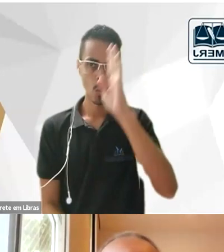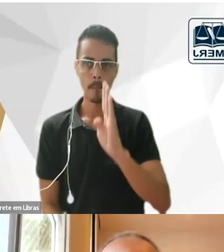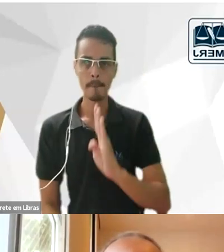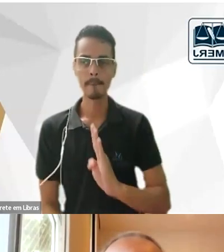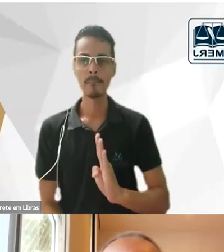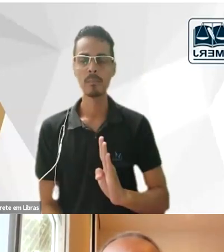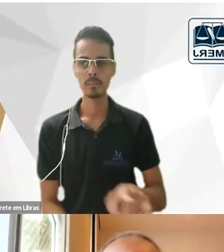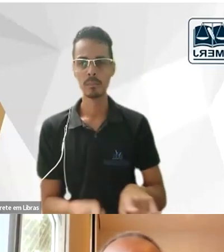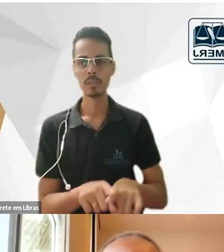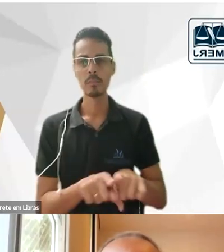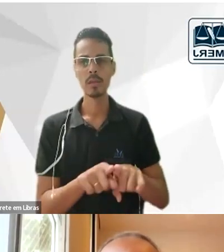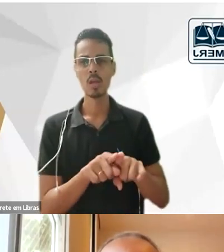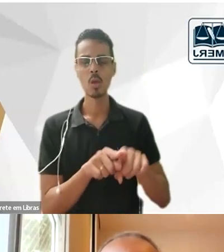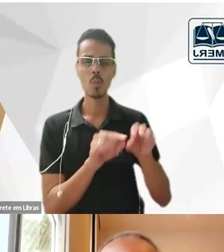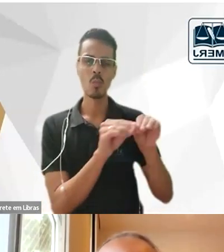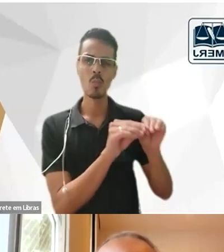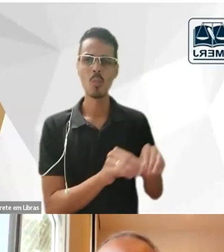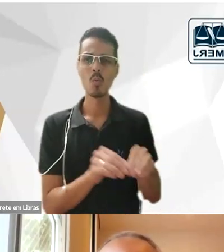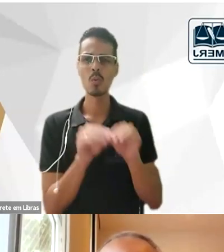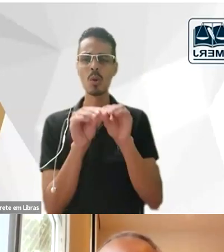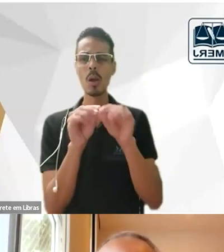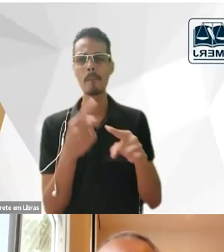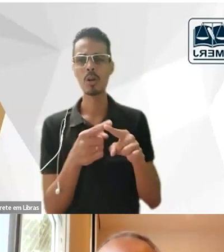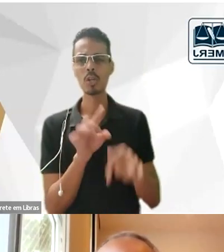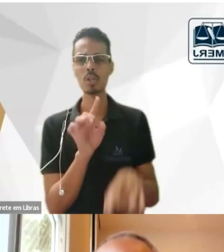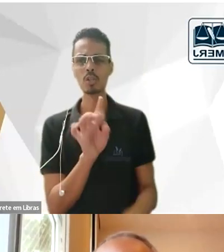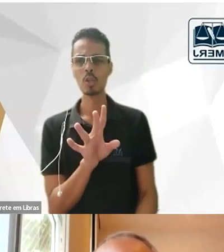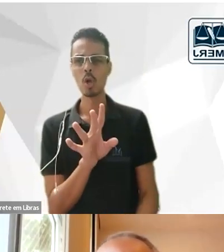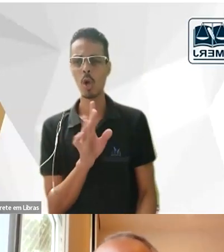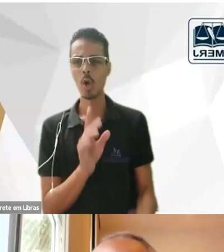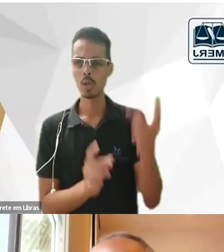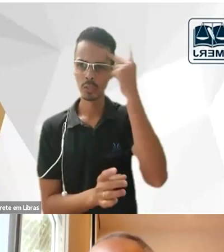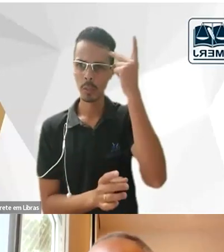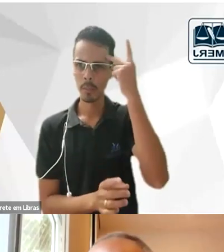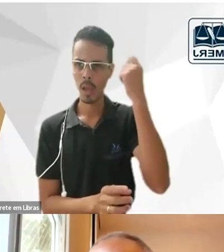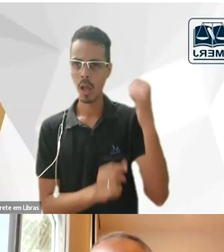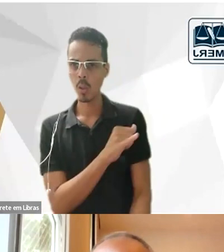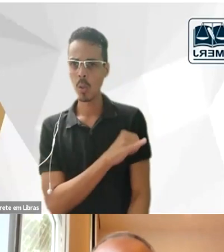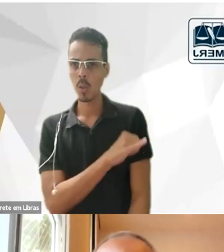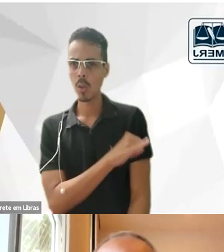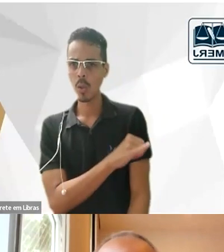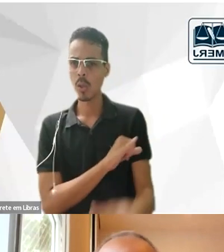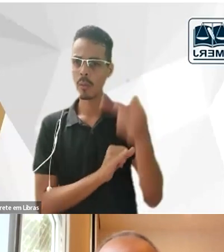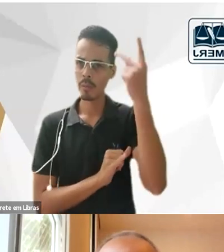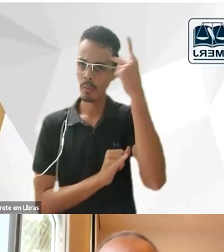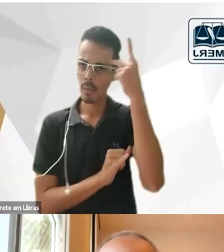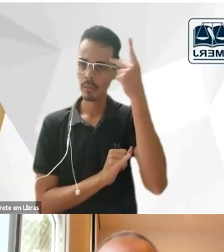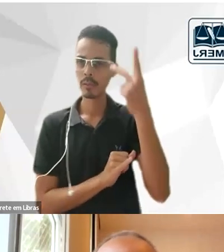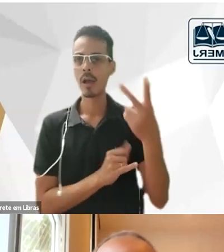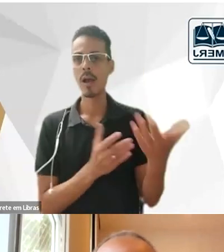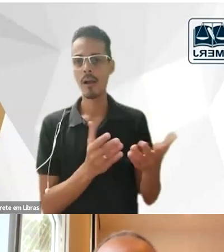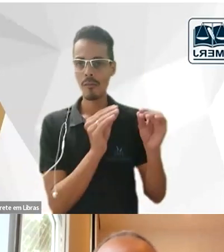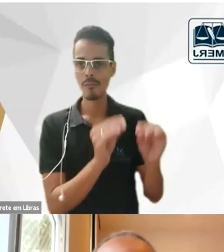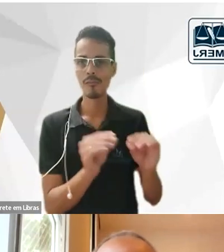desse polo dessa discussão que ficava só Rio-São Paulo Rio-São Paulo trazendo aí a escola de Recife bom eu vou passar a palavra